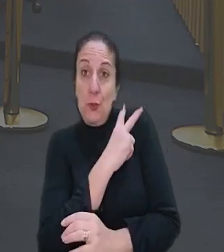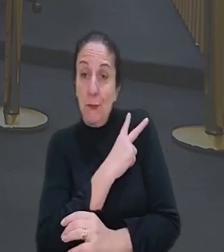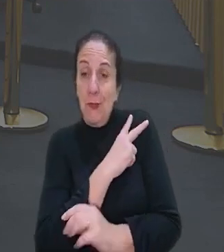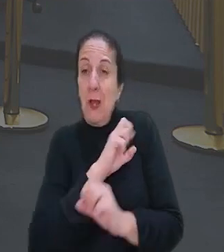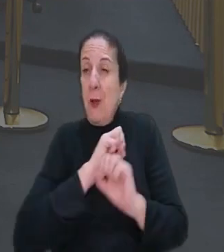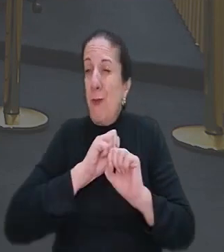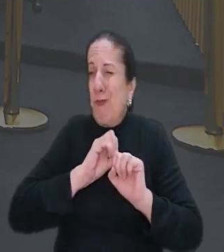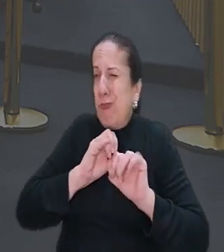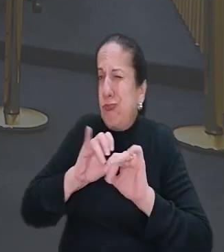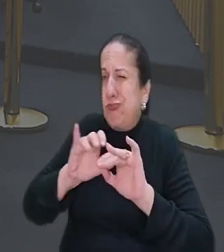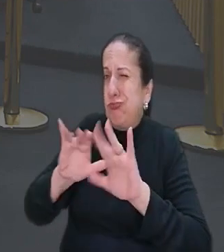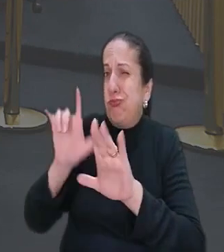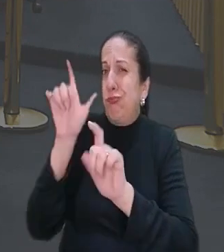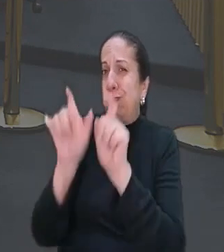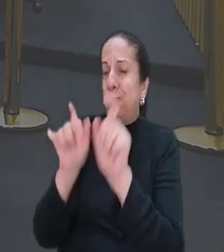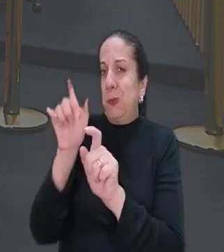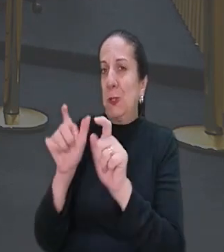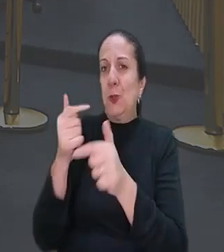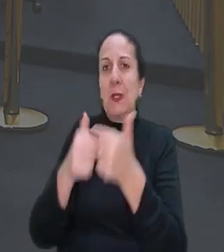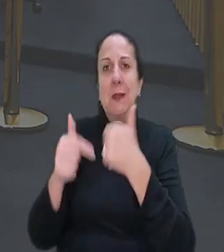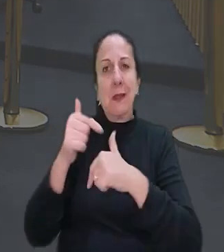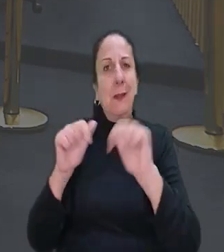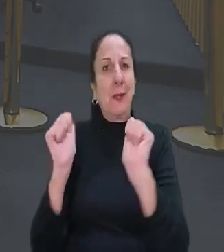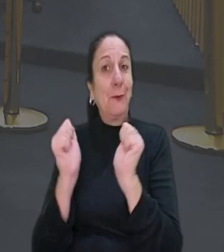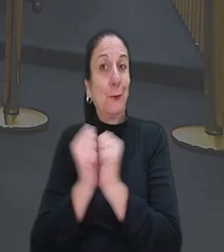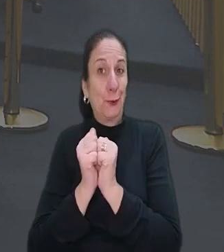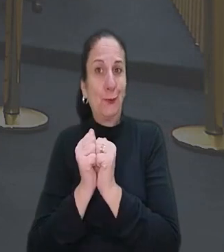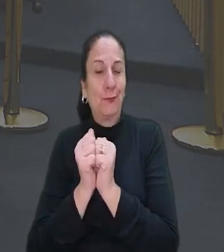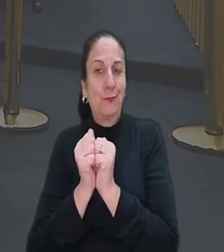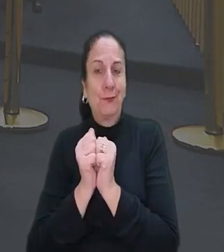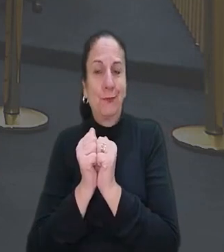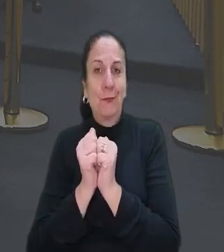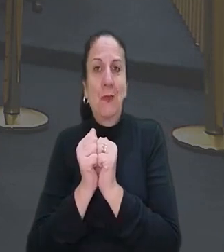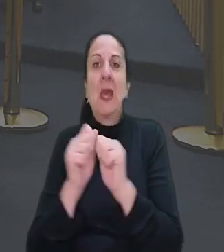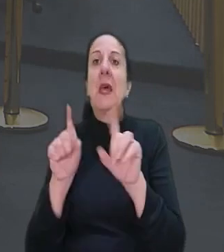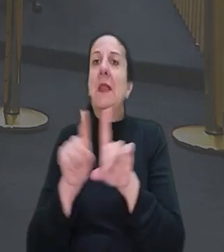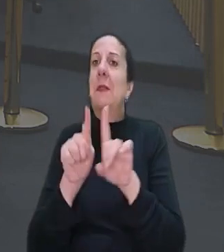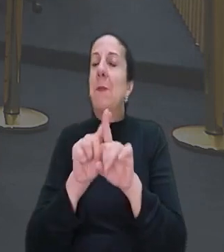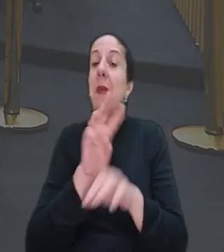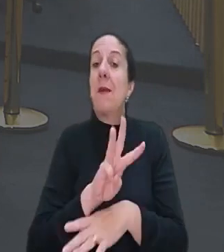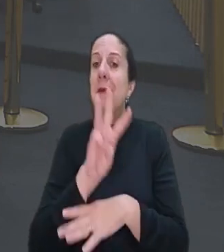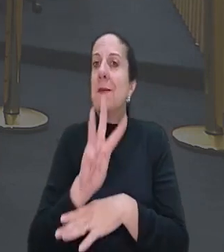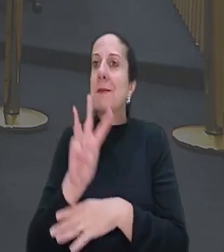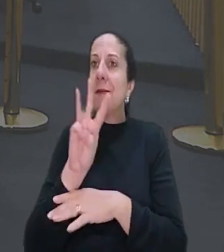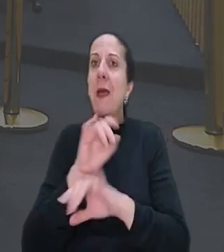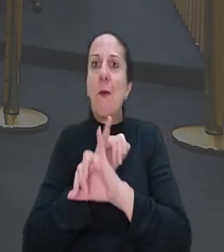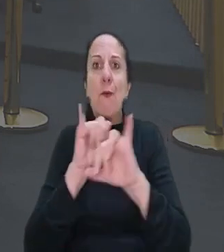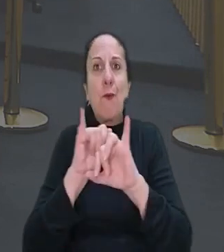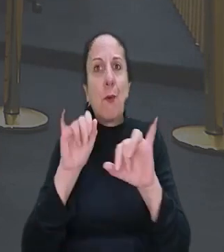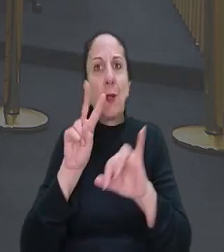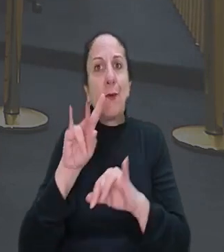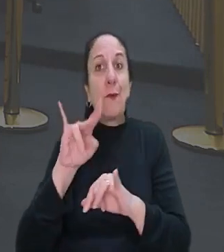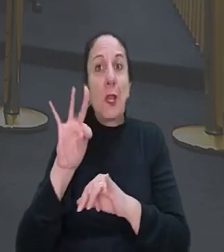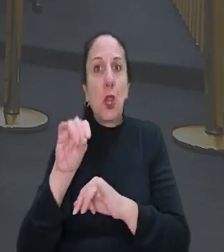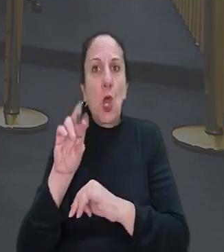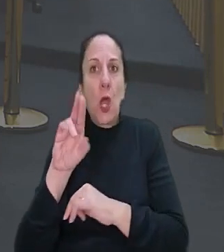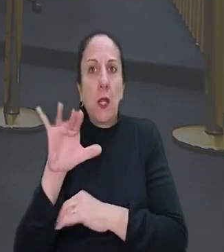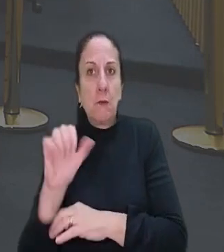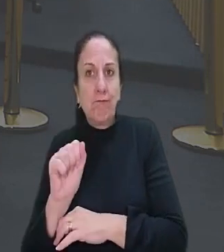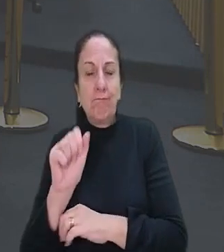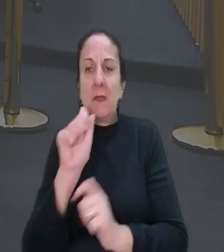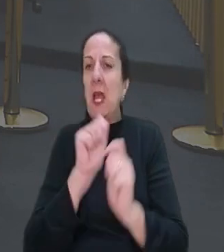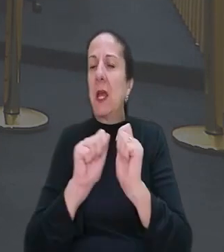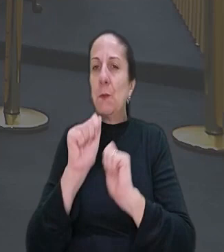gerentes, acabou vazando para outras pessoas que trabalhavam na entidade e até para um site de notícias de Vitória. A